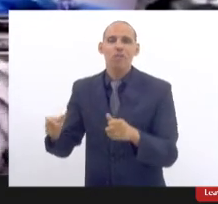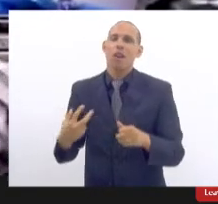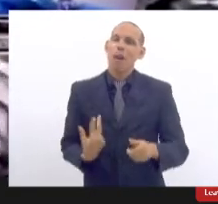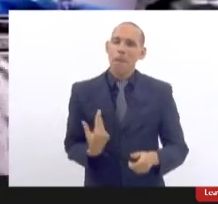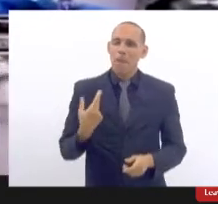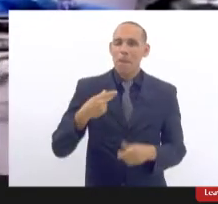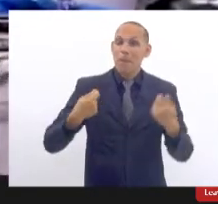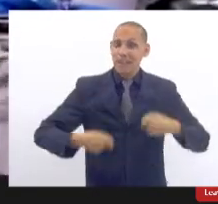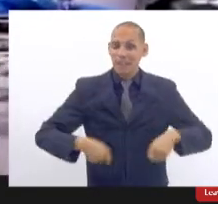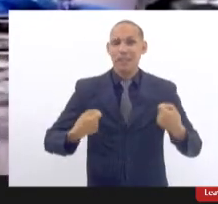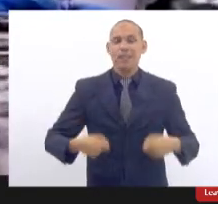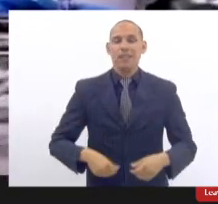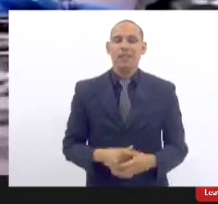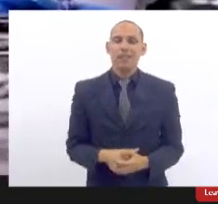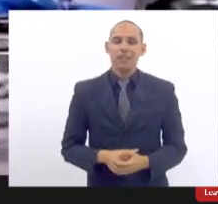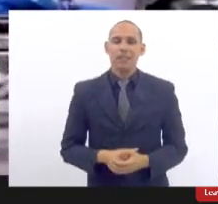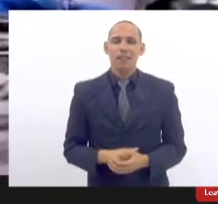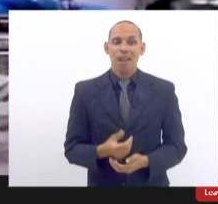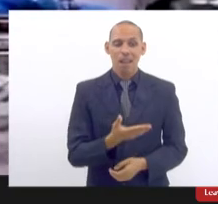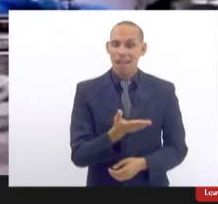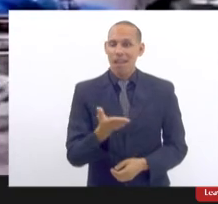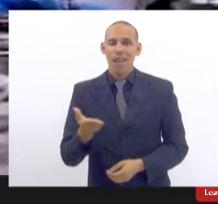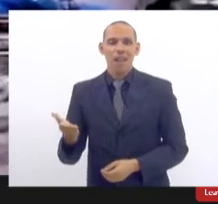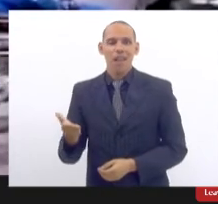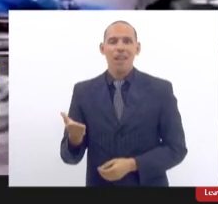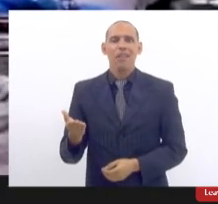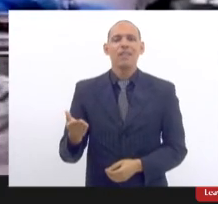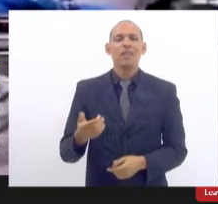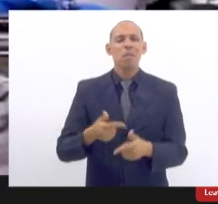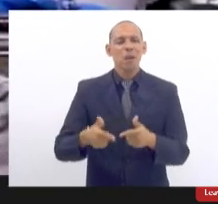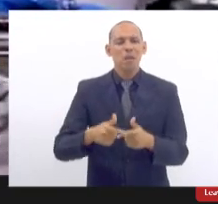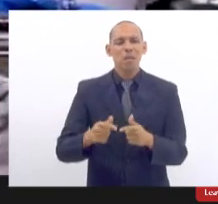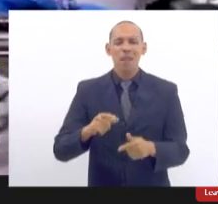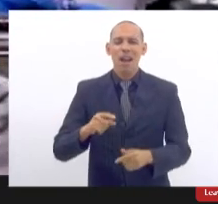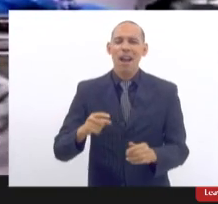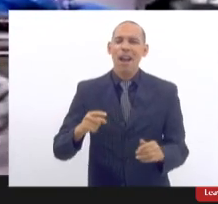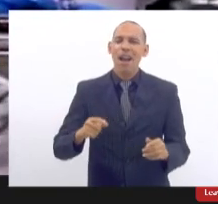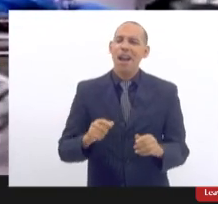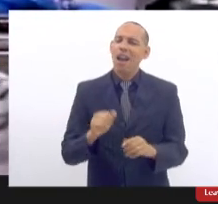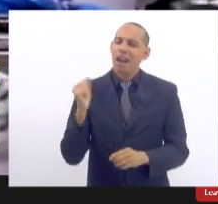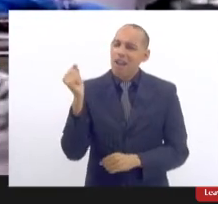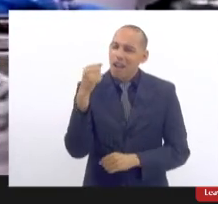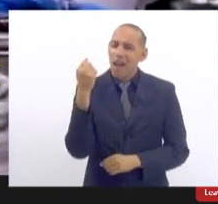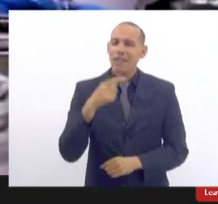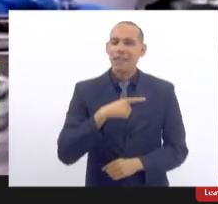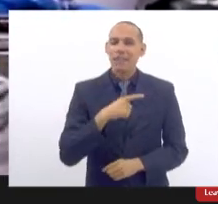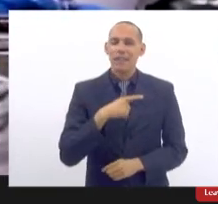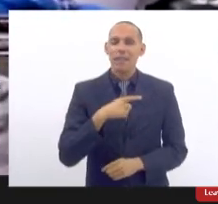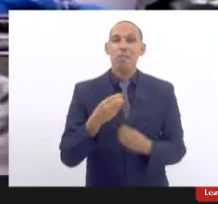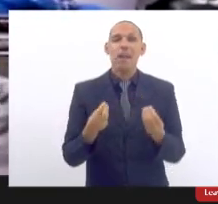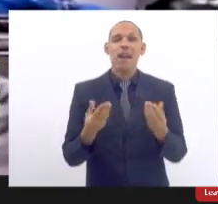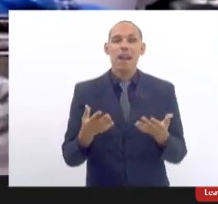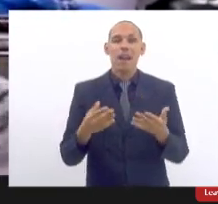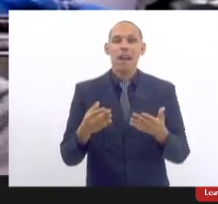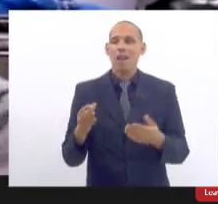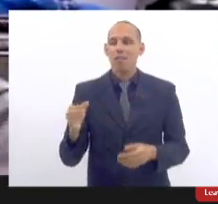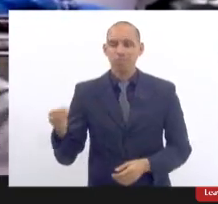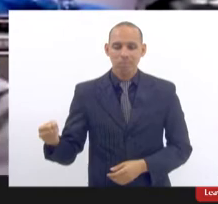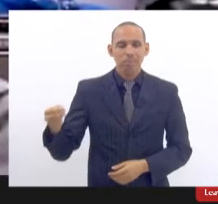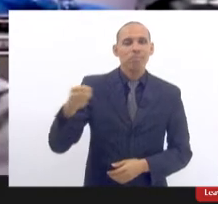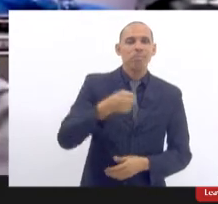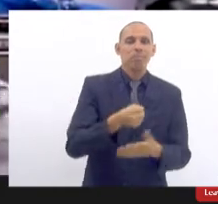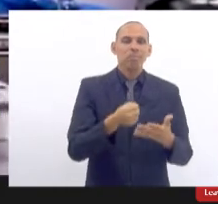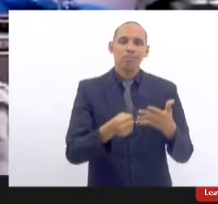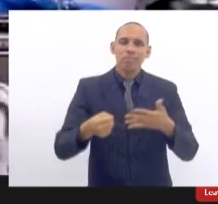cirurgia plástica pessoas com esses agravos para que possam ser considerados critérios de prioridade no